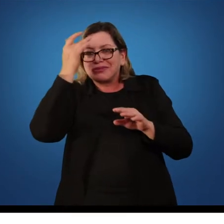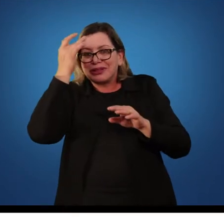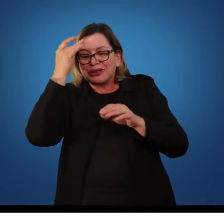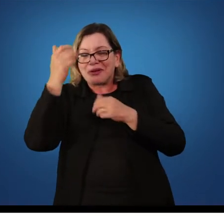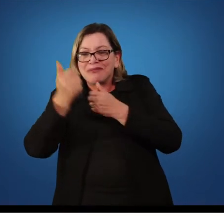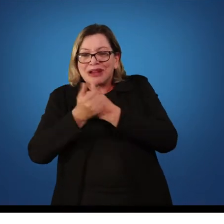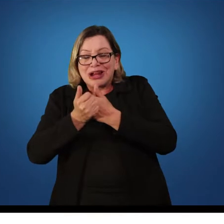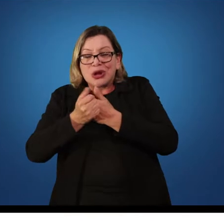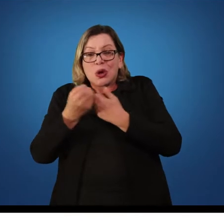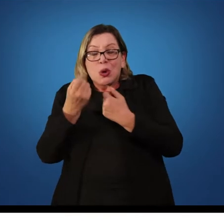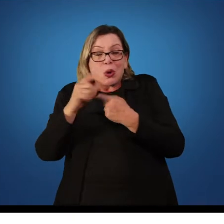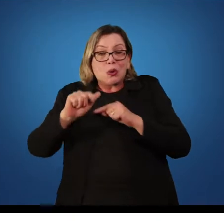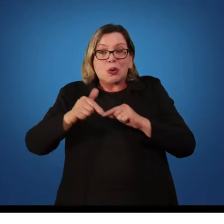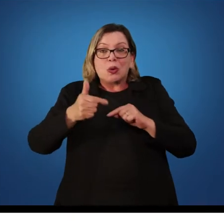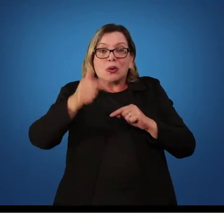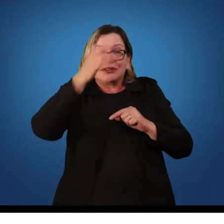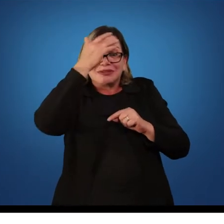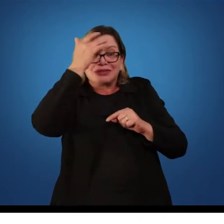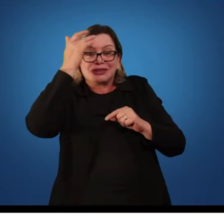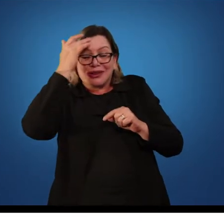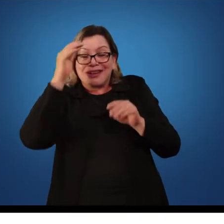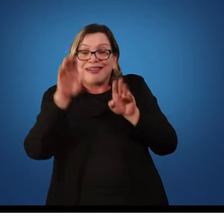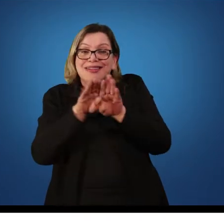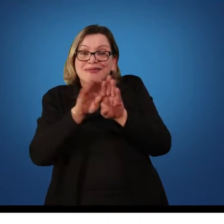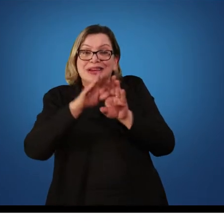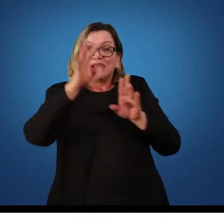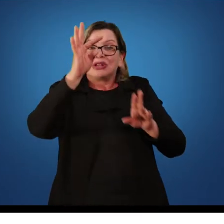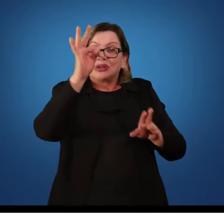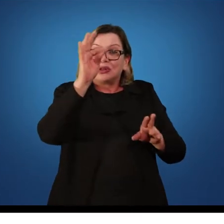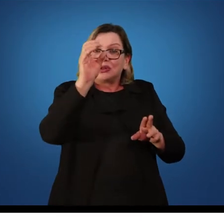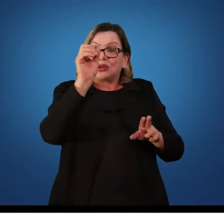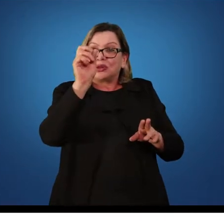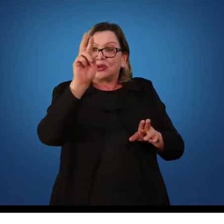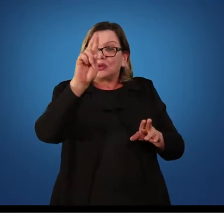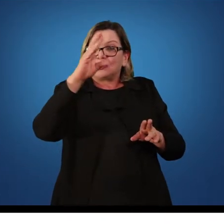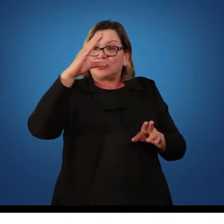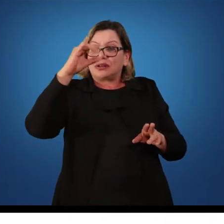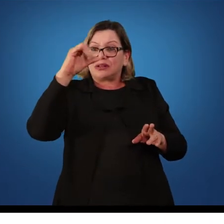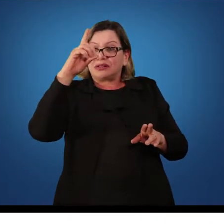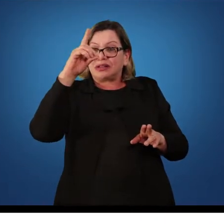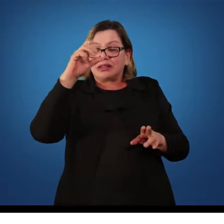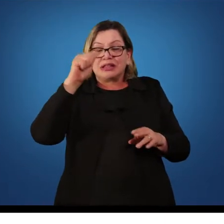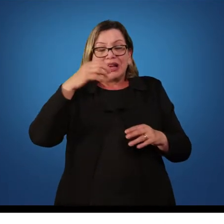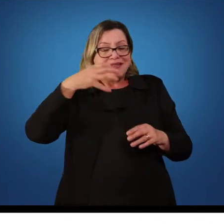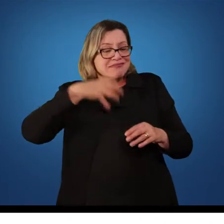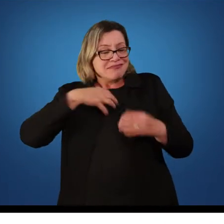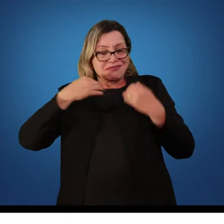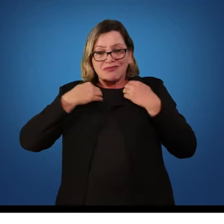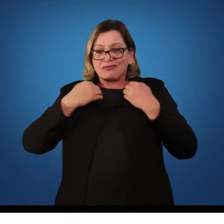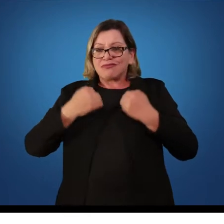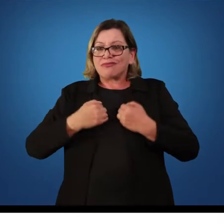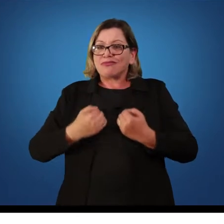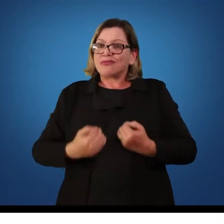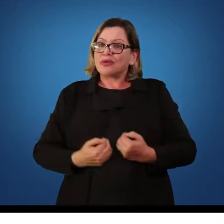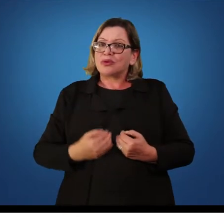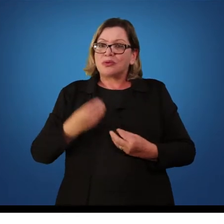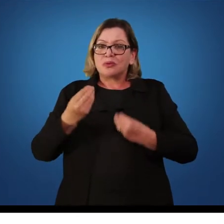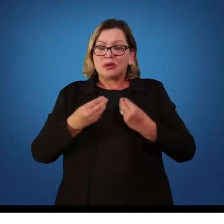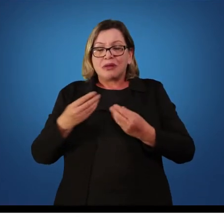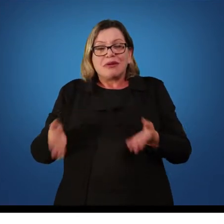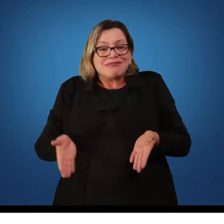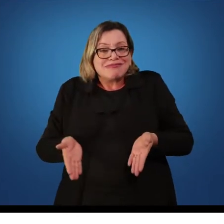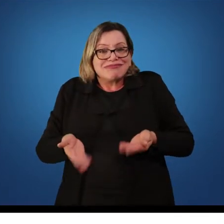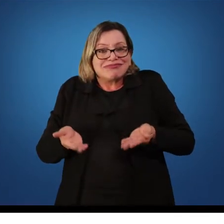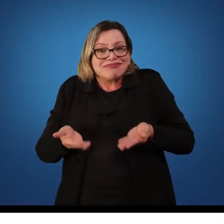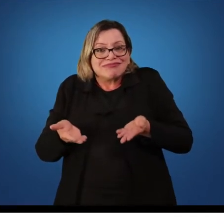adversário, a torcida, as sensações do corpo são reconhecidas como estímulos.